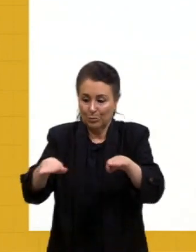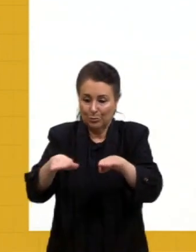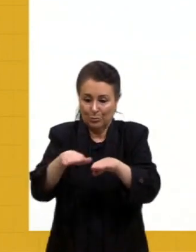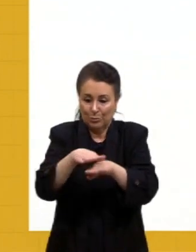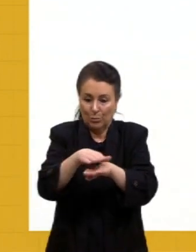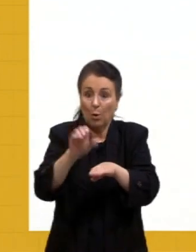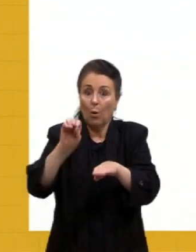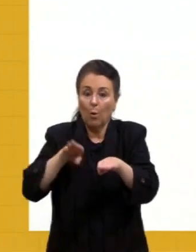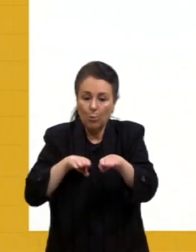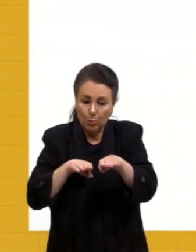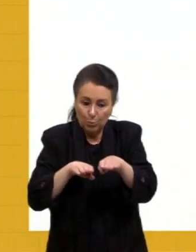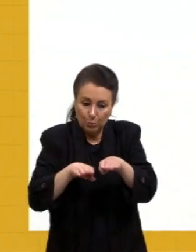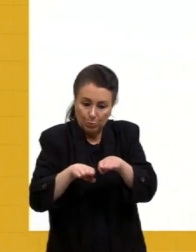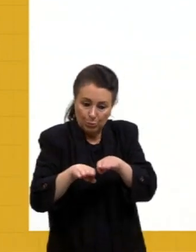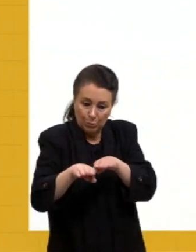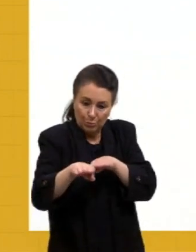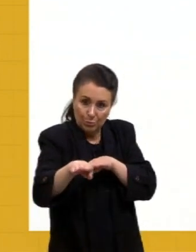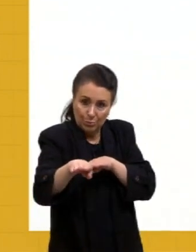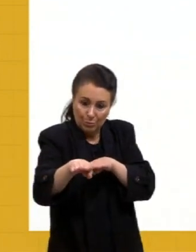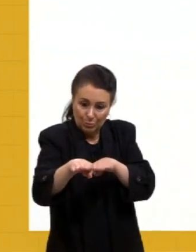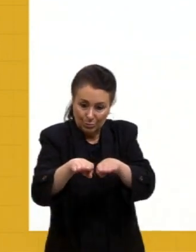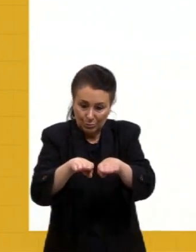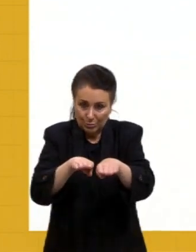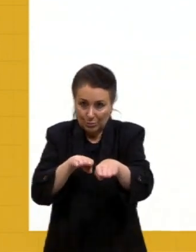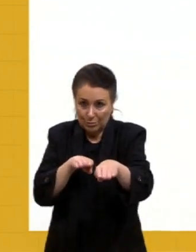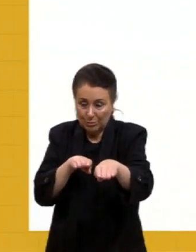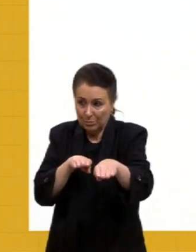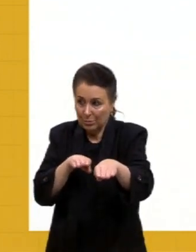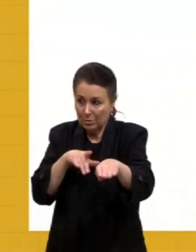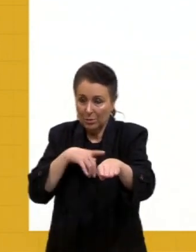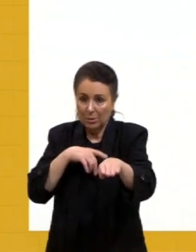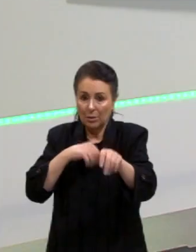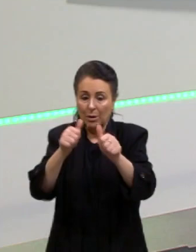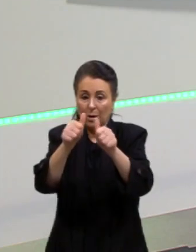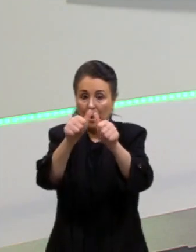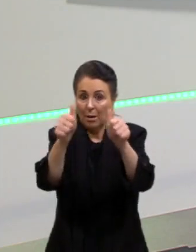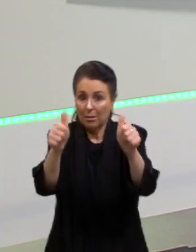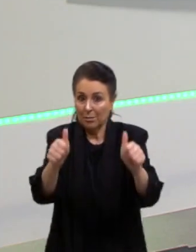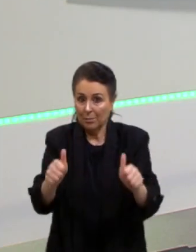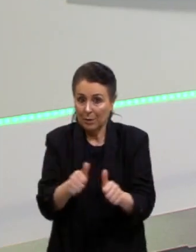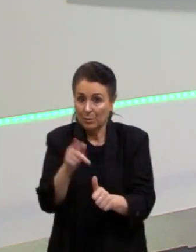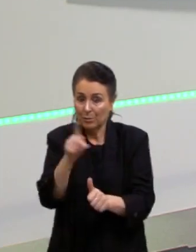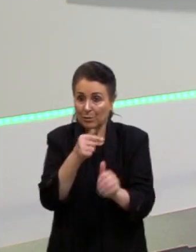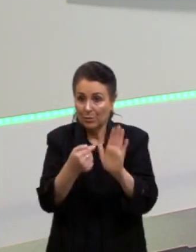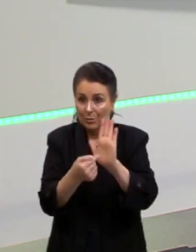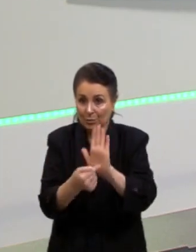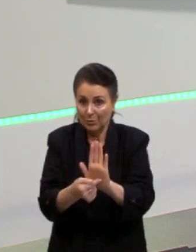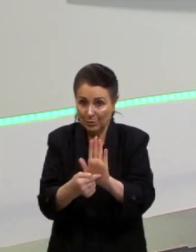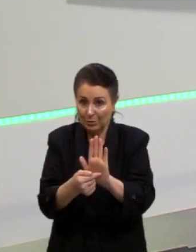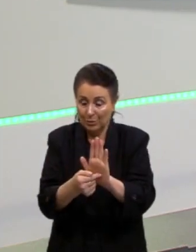passando pela outra. E aí eu trago para vocês as imagens desses limites, o limite